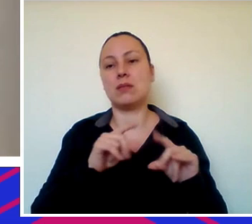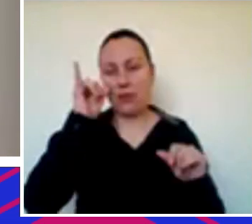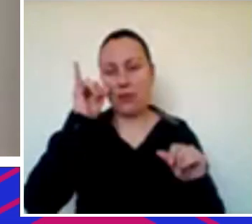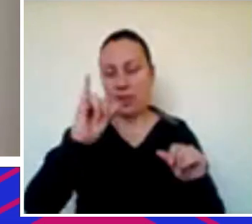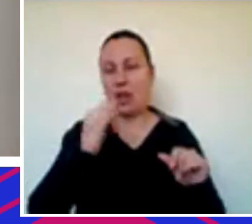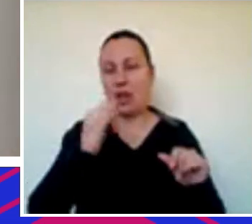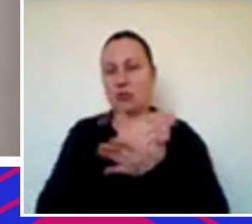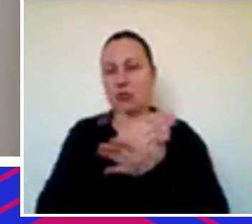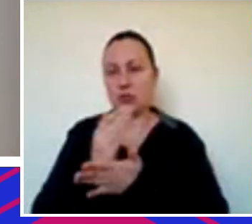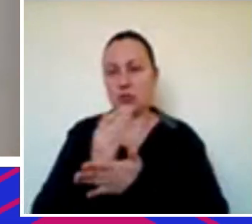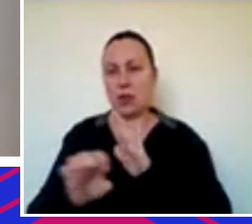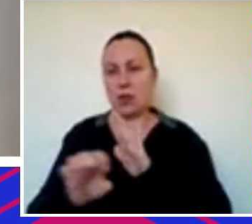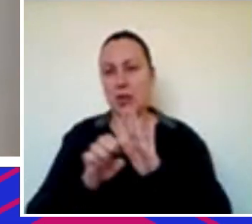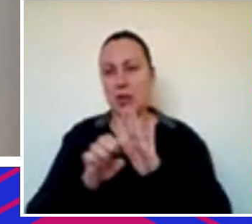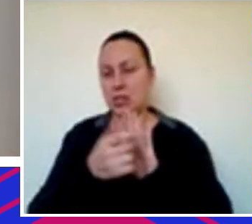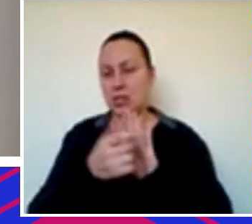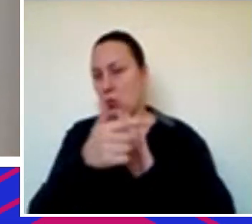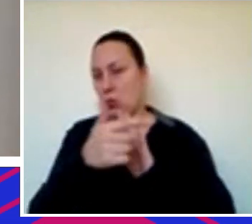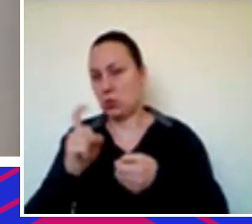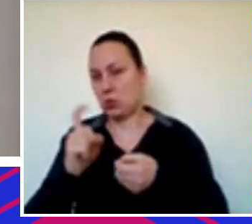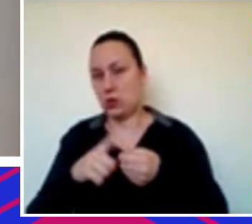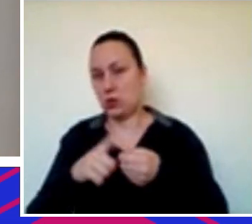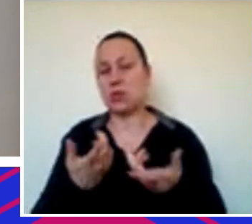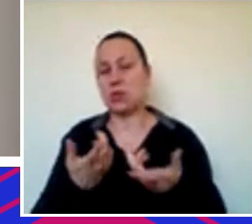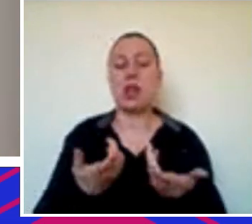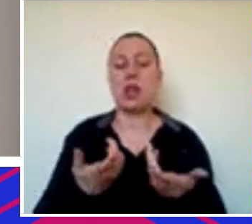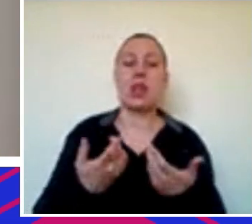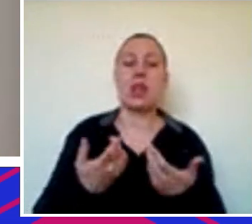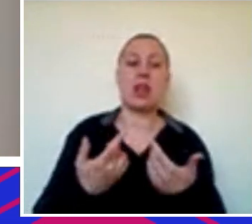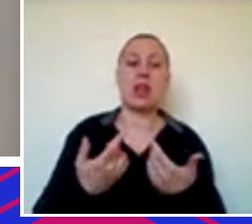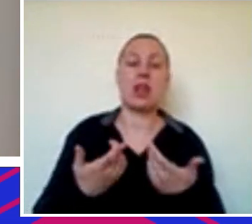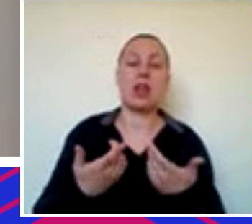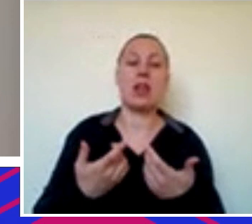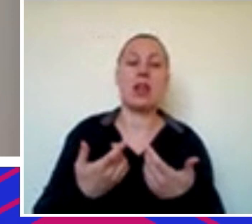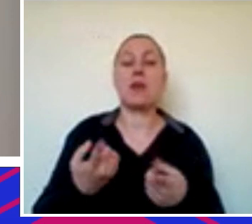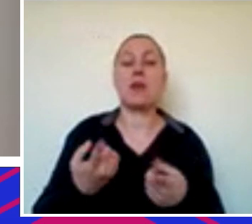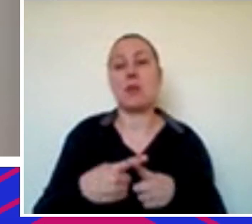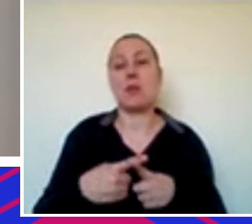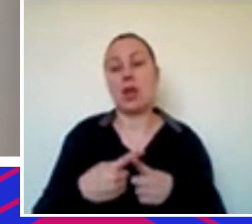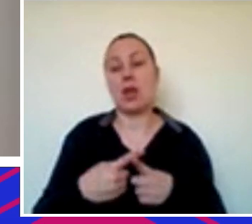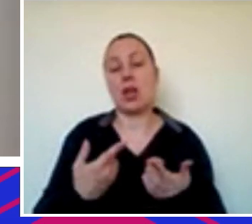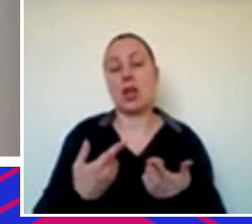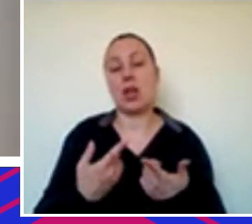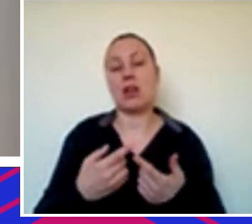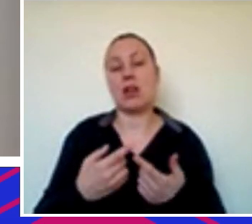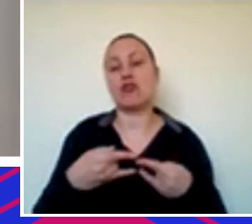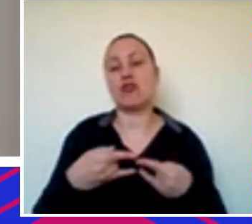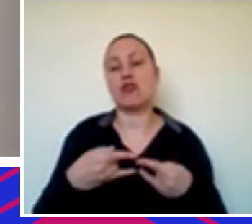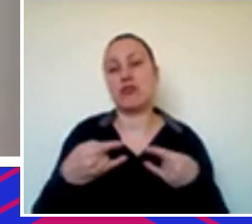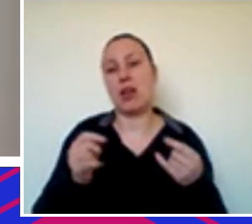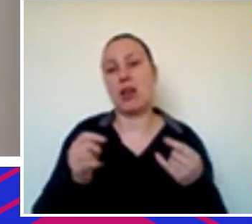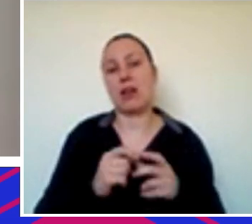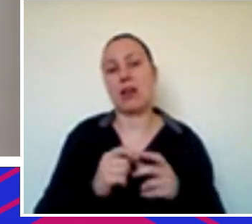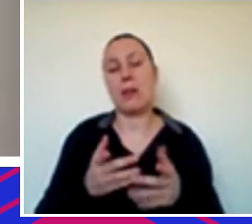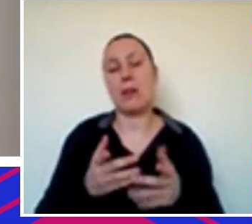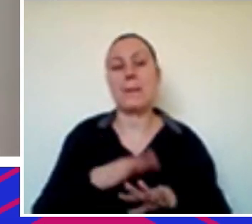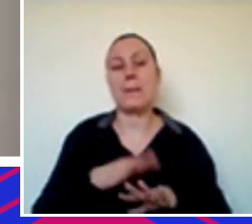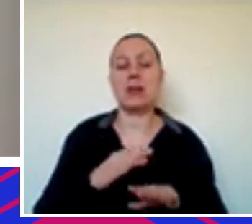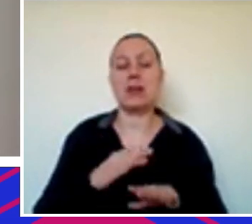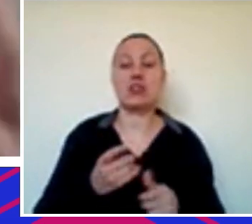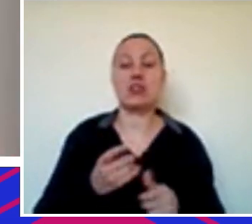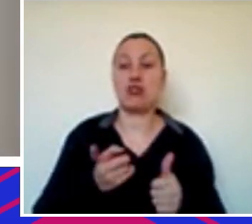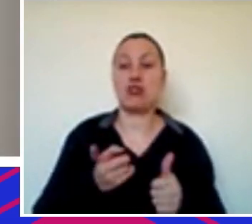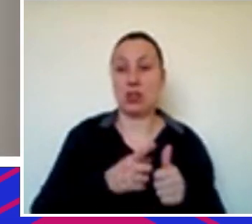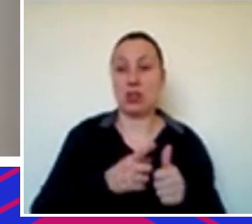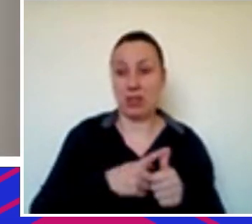muito valor nessa empresa para a hora que você for captar o equity que em geral são cheques muito maiores vamos deixar isso bem claro o cheque da dívida